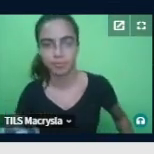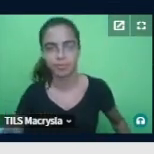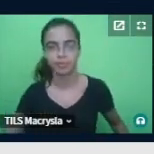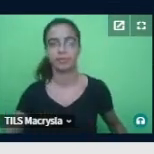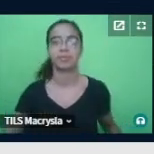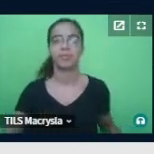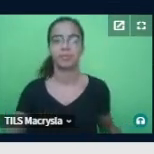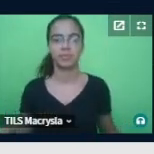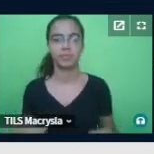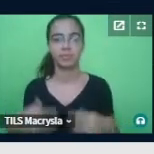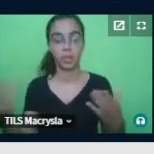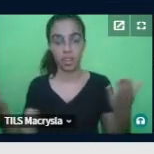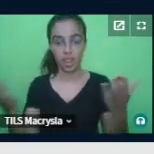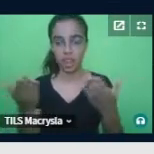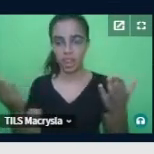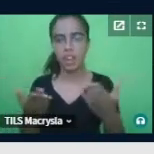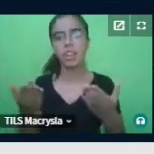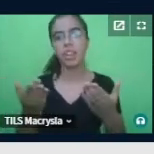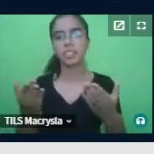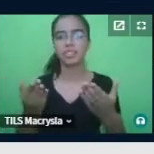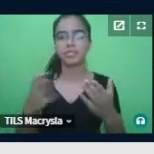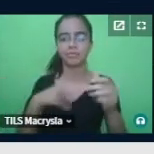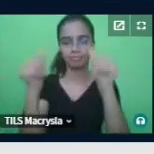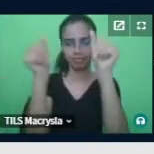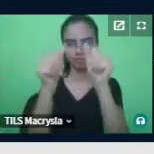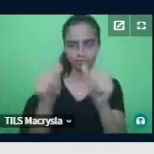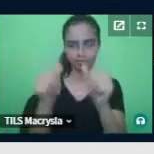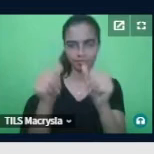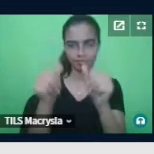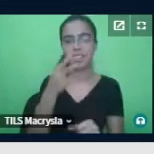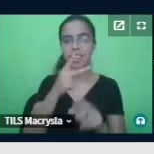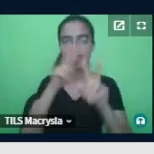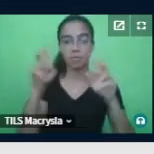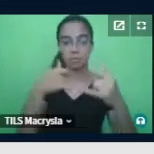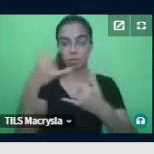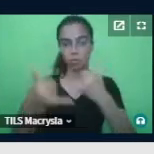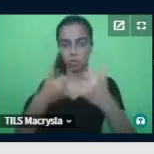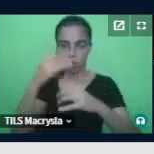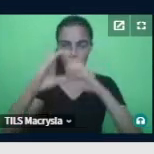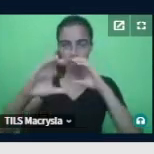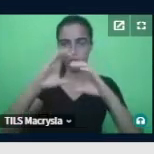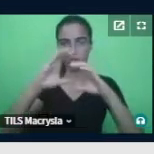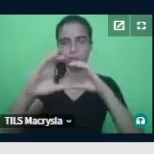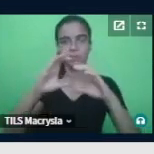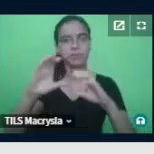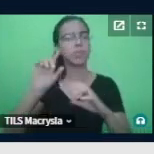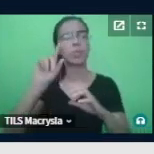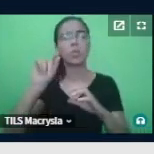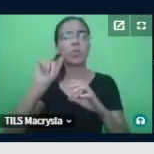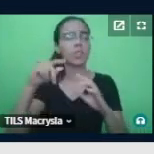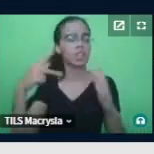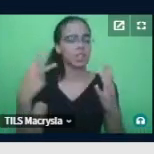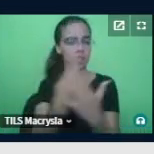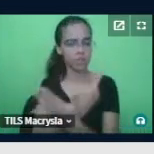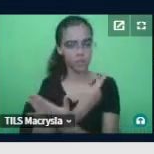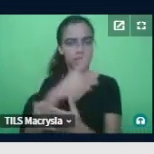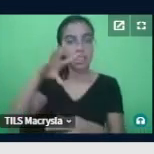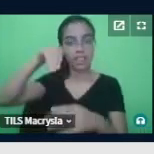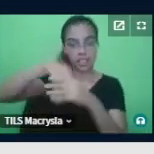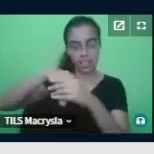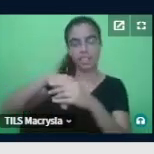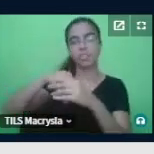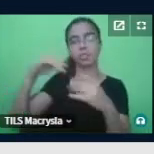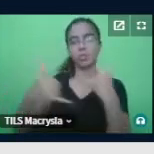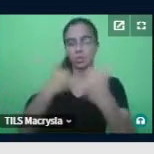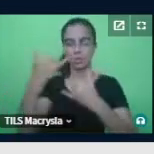nós discorremos sobre o jogo comunicacional na aula de língua estrangeira, né, o que está envolto nesse jogo comunicacional?